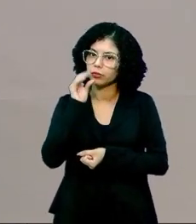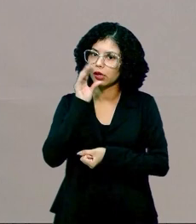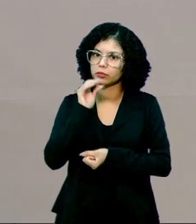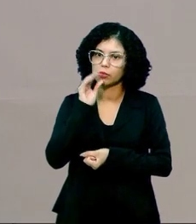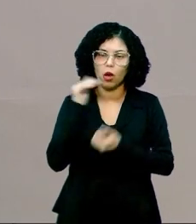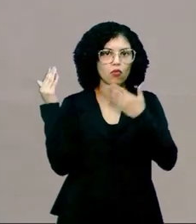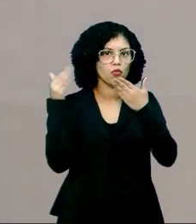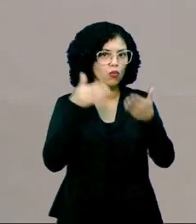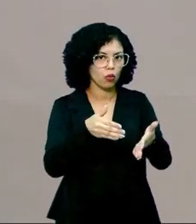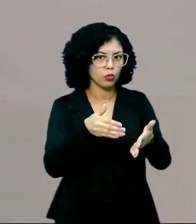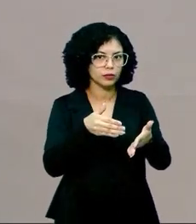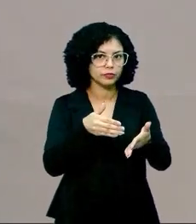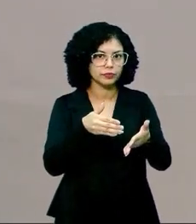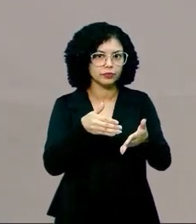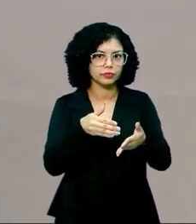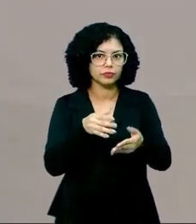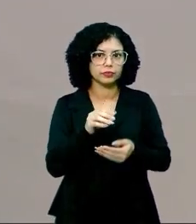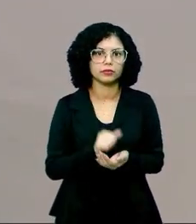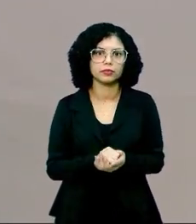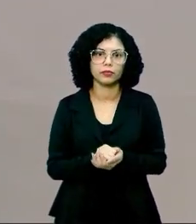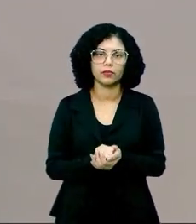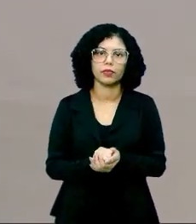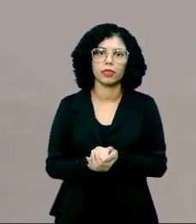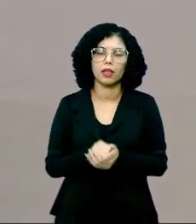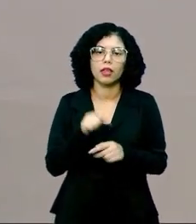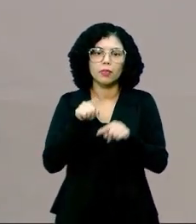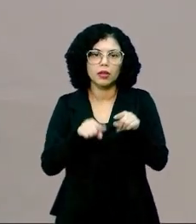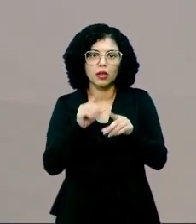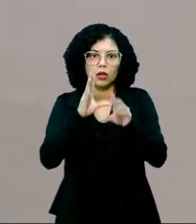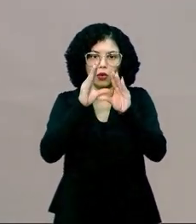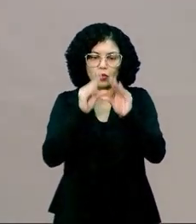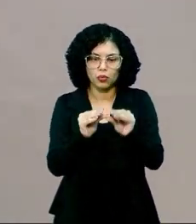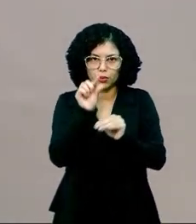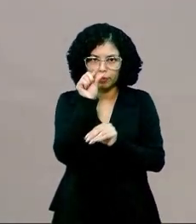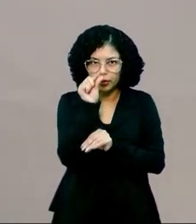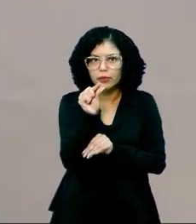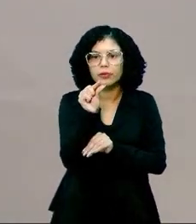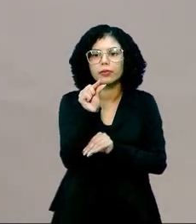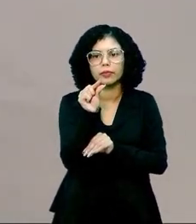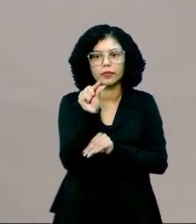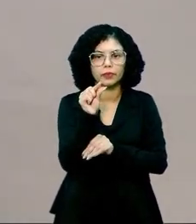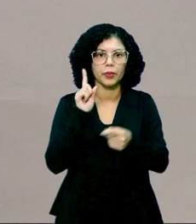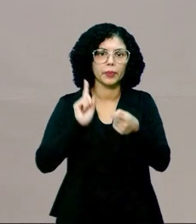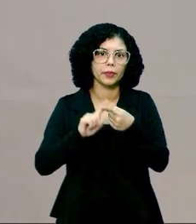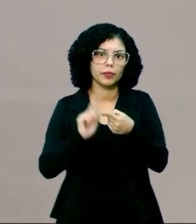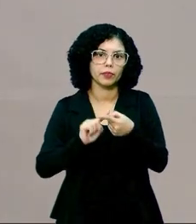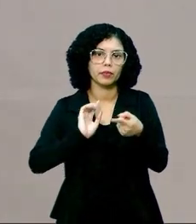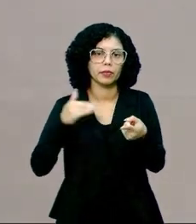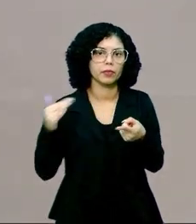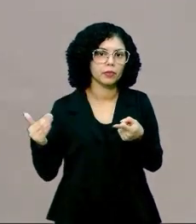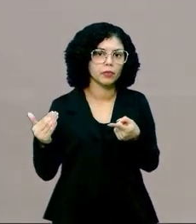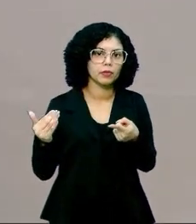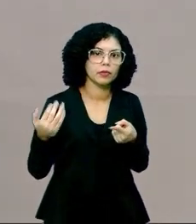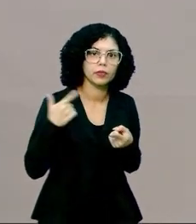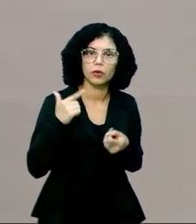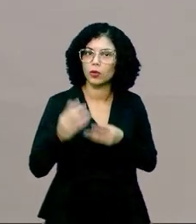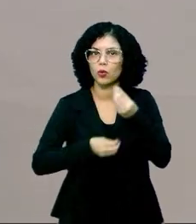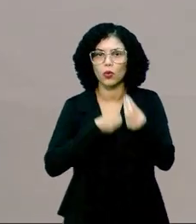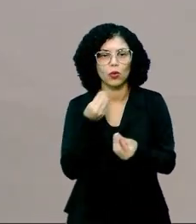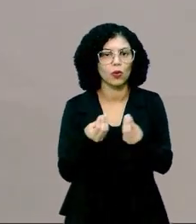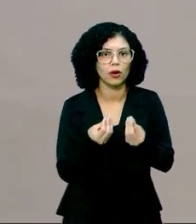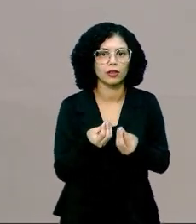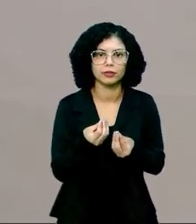Qual é o objetivo? É transformar essa macromolécula em micromolécula. Por que, professora? Porque você não tem como